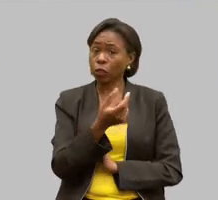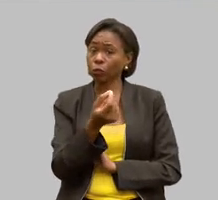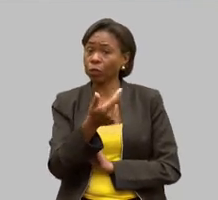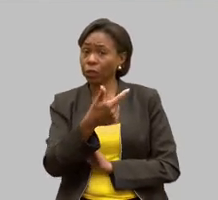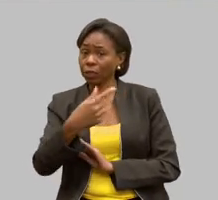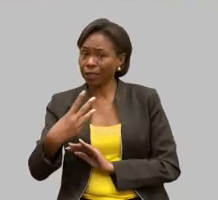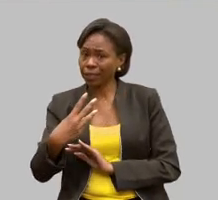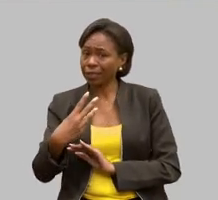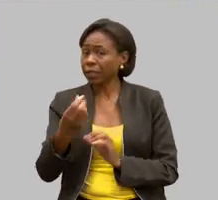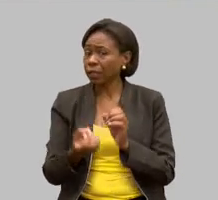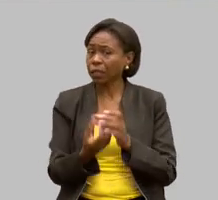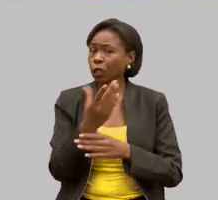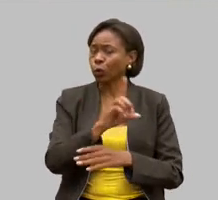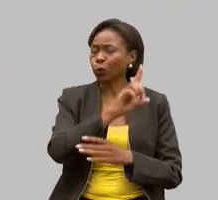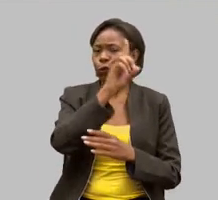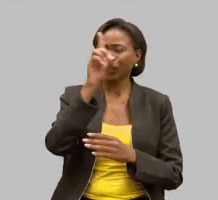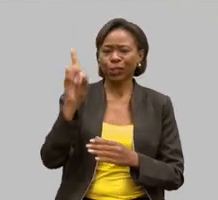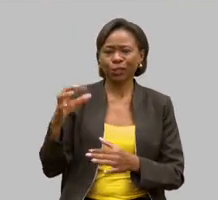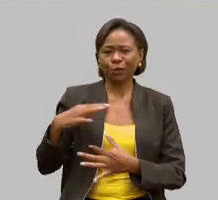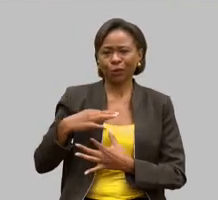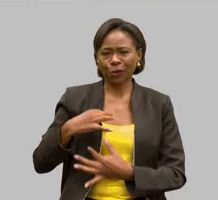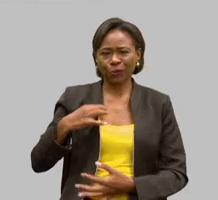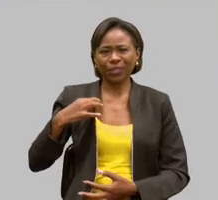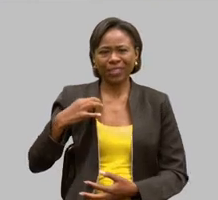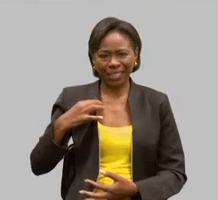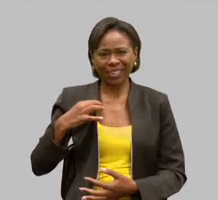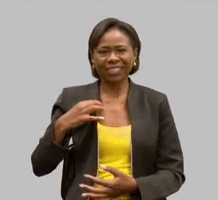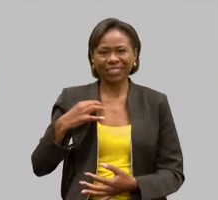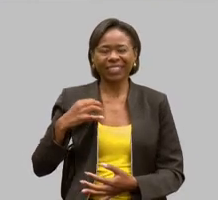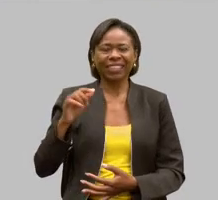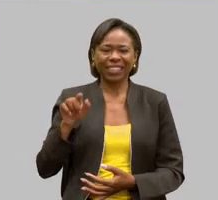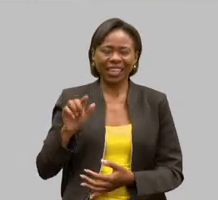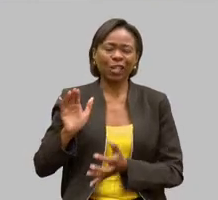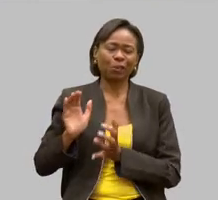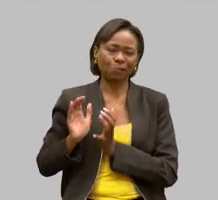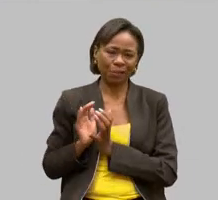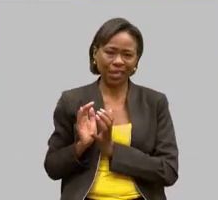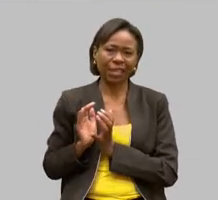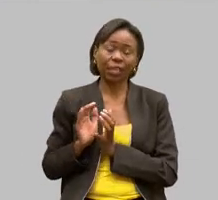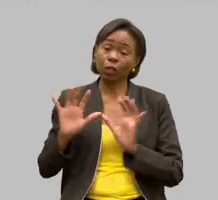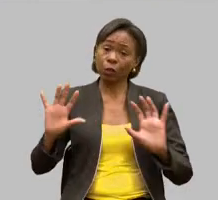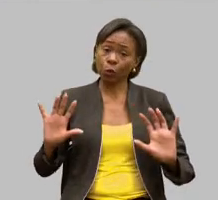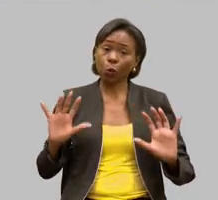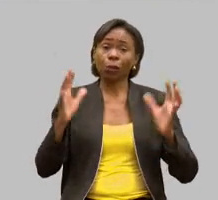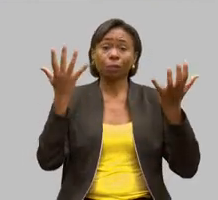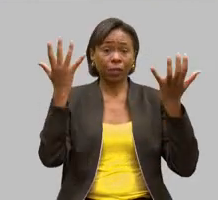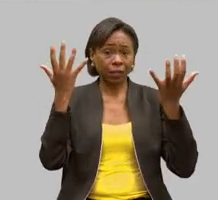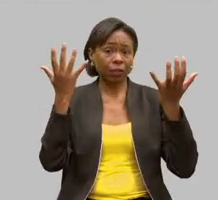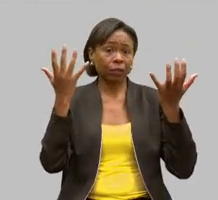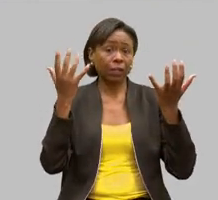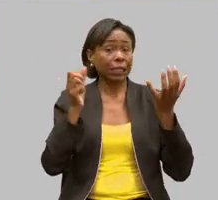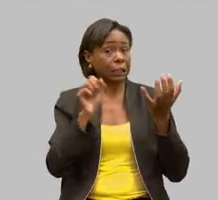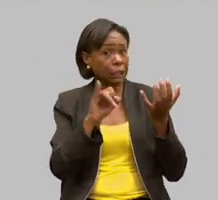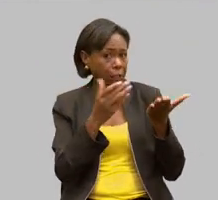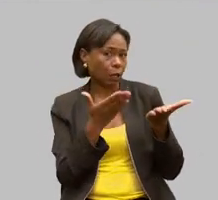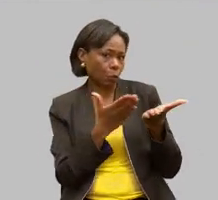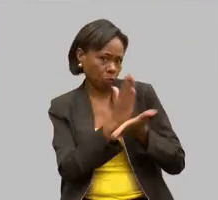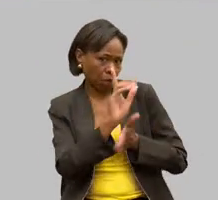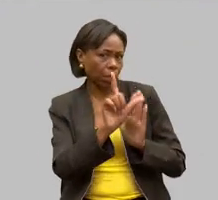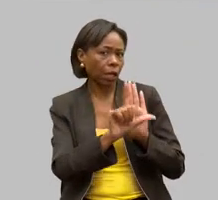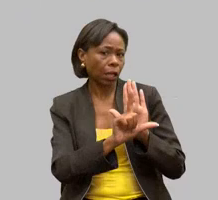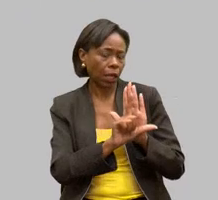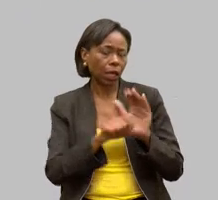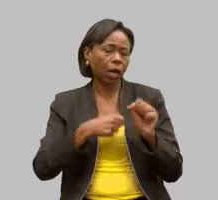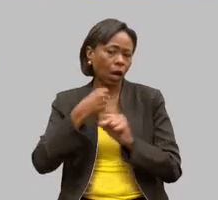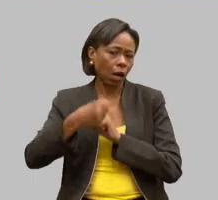Associação dos Pais e Amigos dos Excepcionais, a ser comemorado, portanto, se essa lei for aprovada, anualmente, no dia